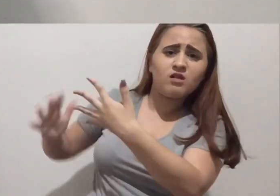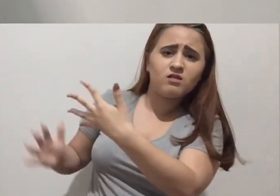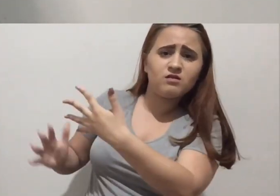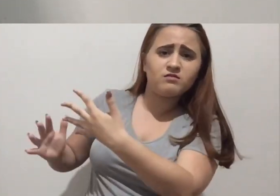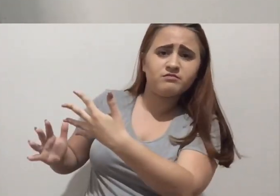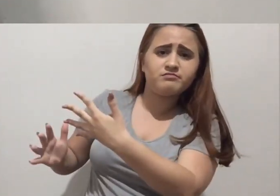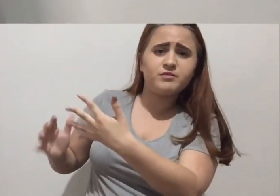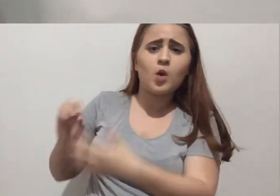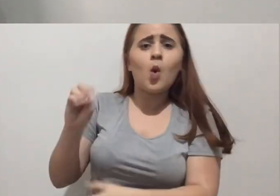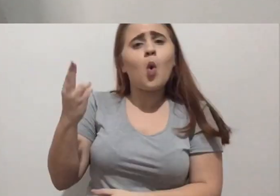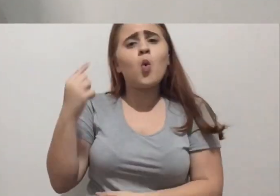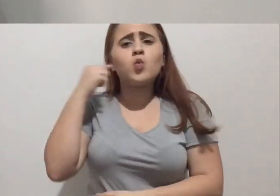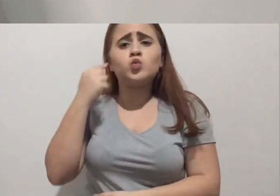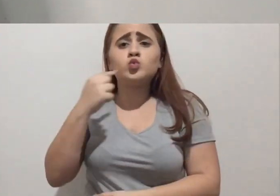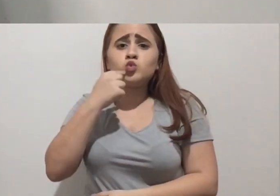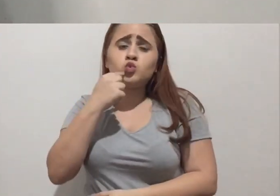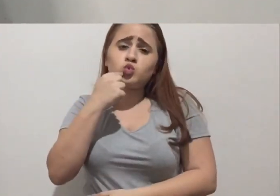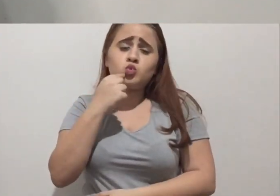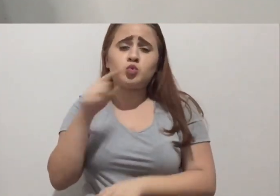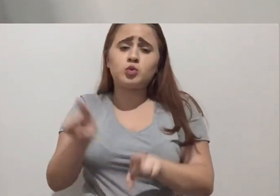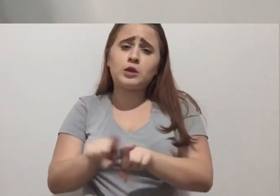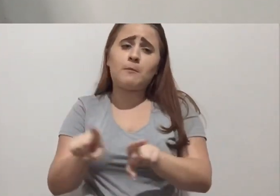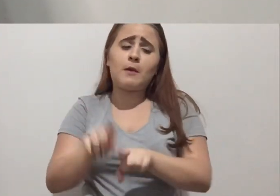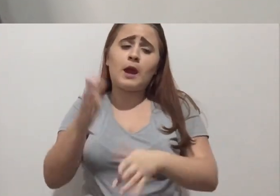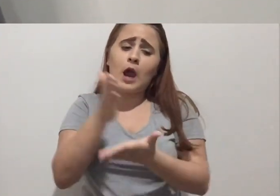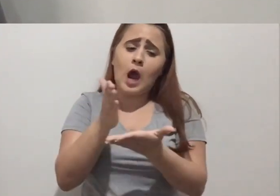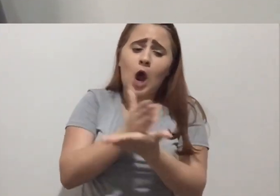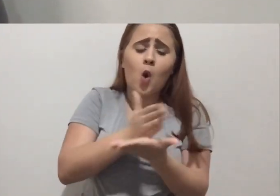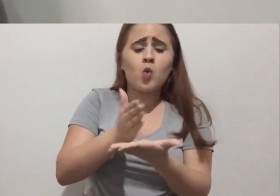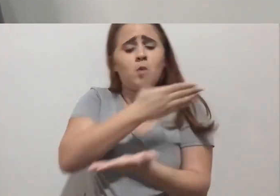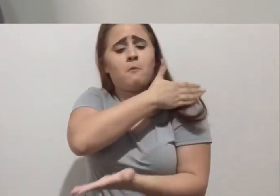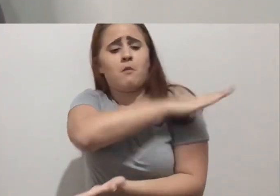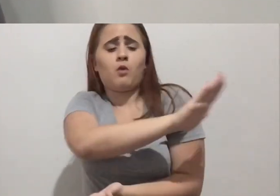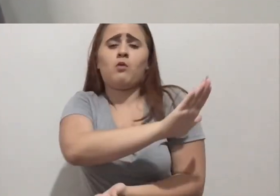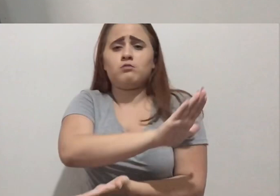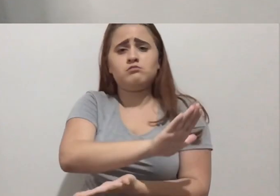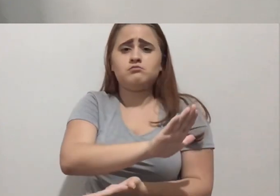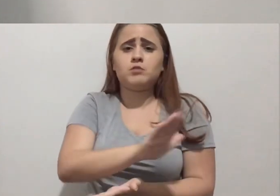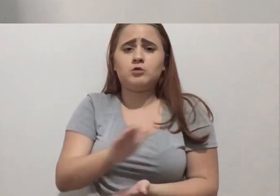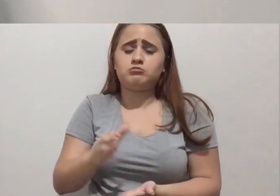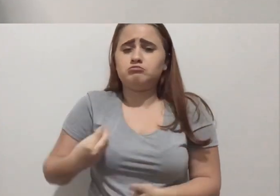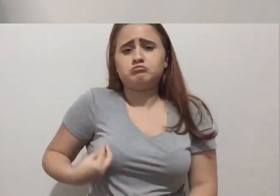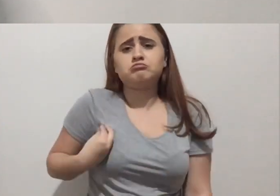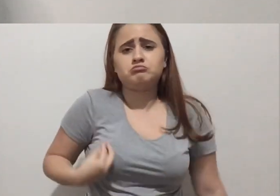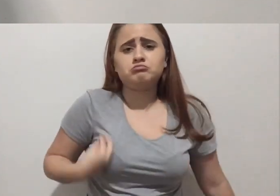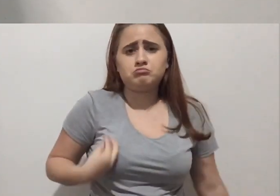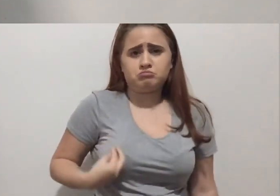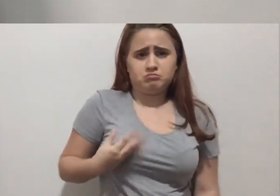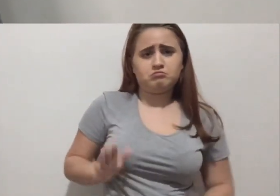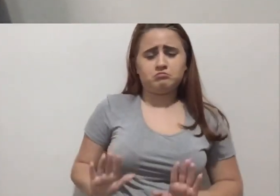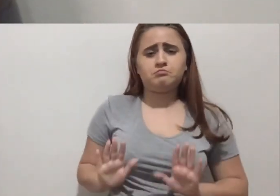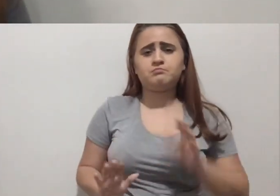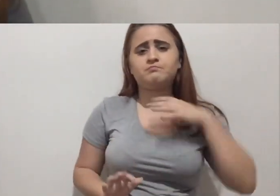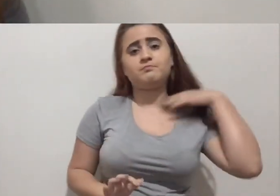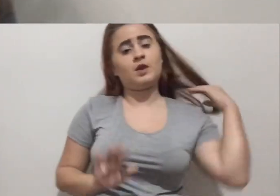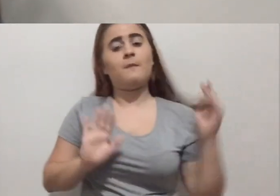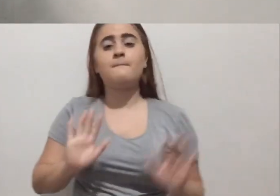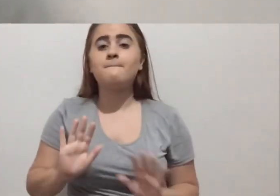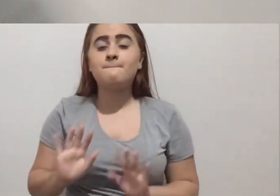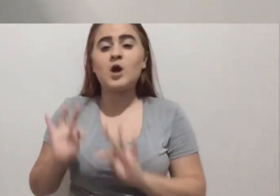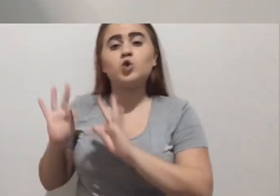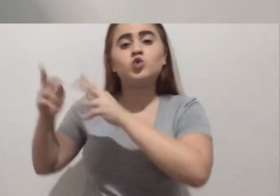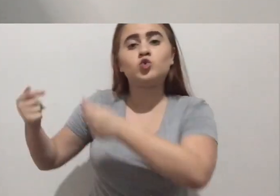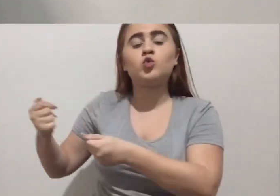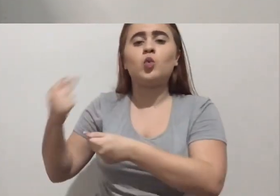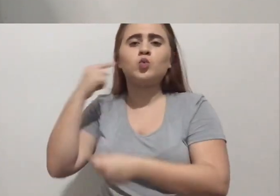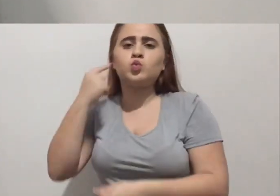um surdo pode ter algum preconceito consigo mesmo e isso pode existir, viu? Então, nem todo surdo